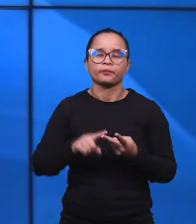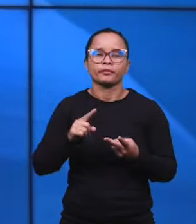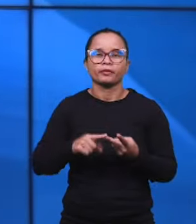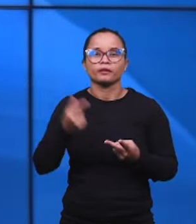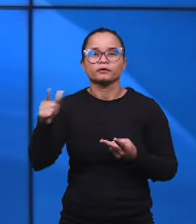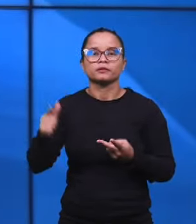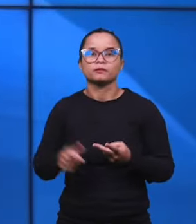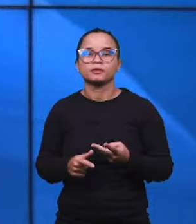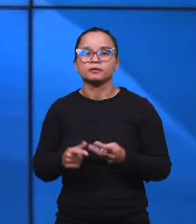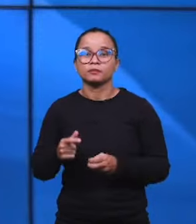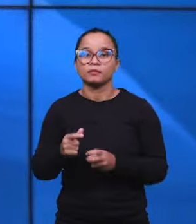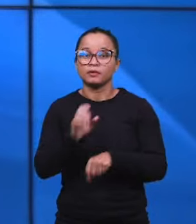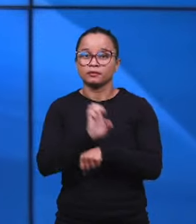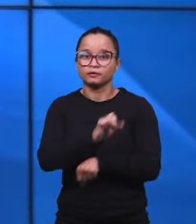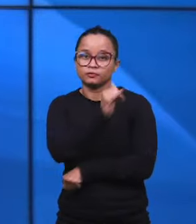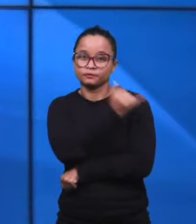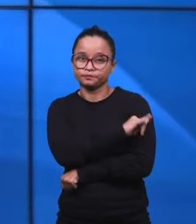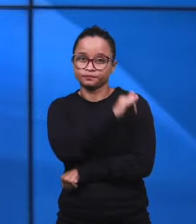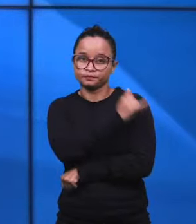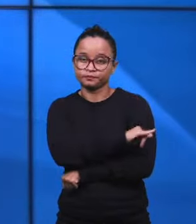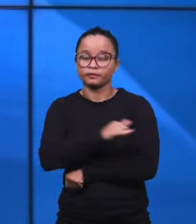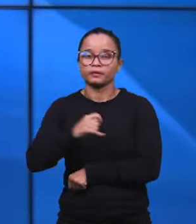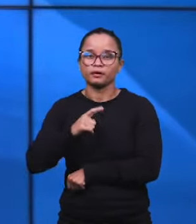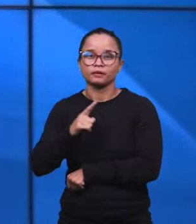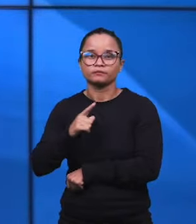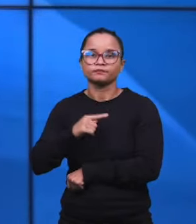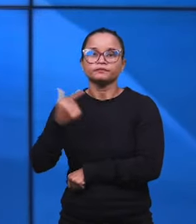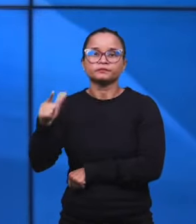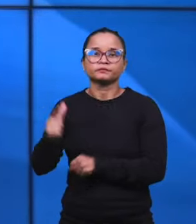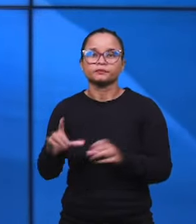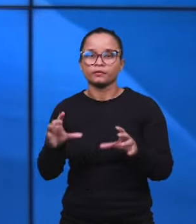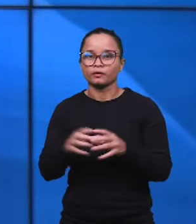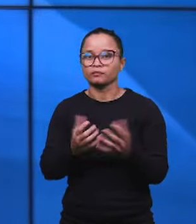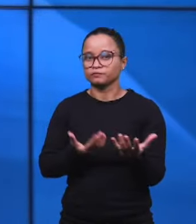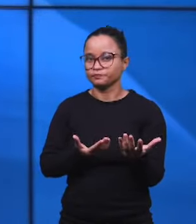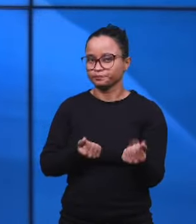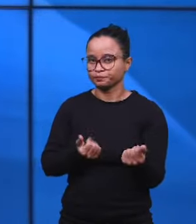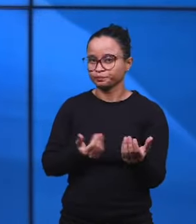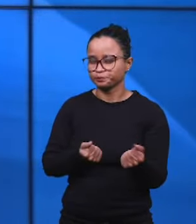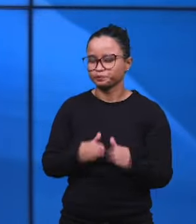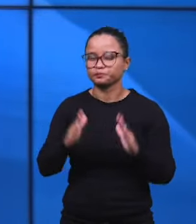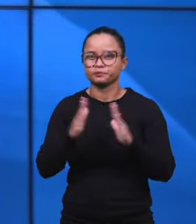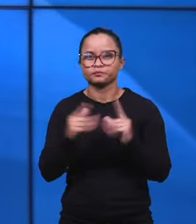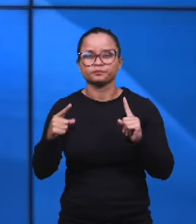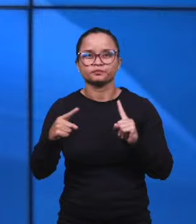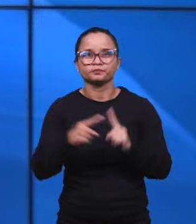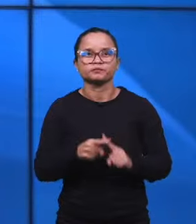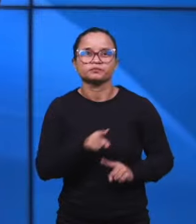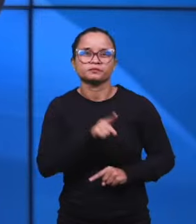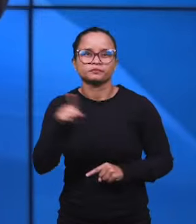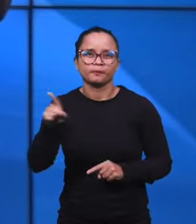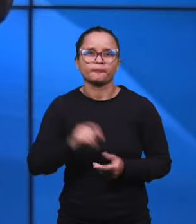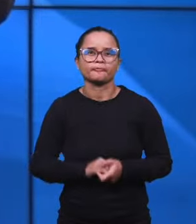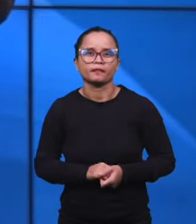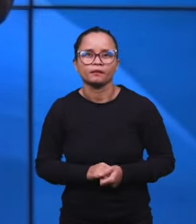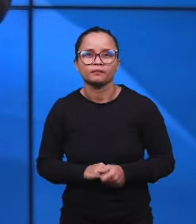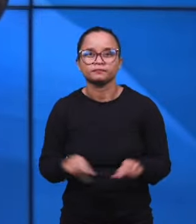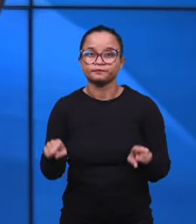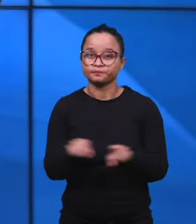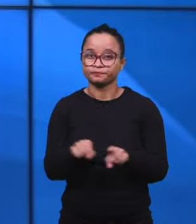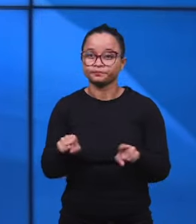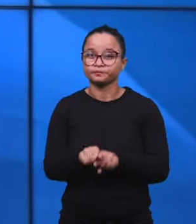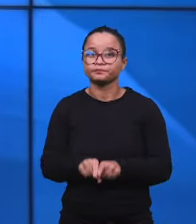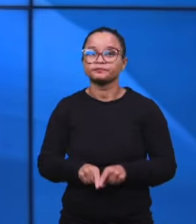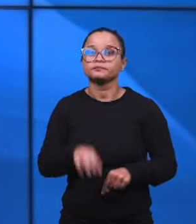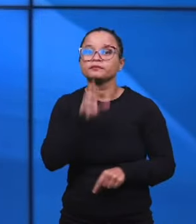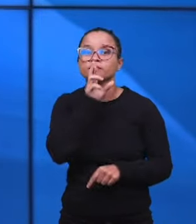vamos para o estado do Rio de Janeiro, onde ali a Camila Santos, que é também do grupo de jovens da nossa igreja em Barra Mansa, vai também